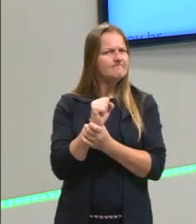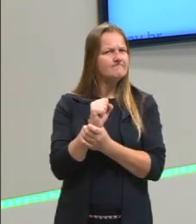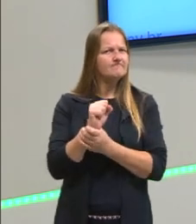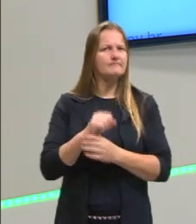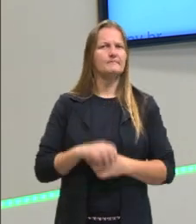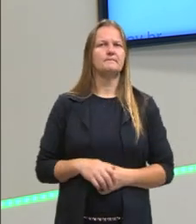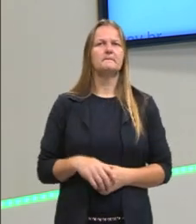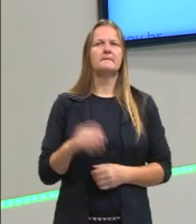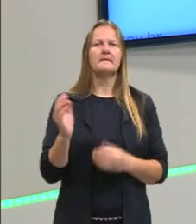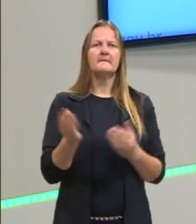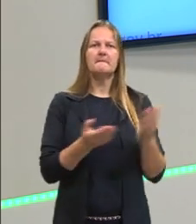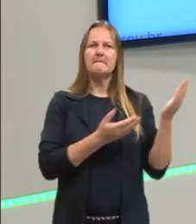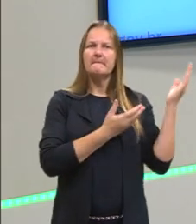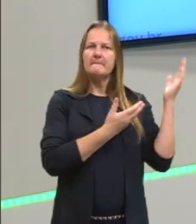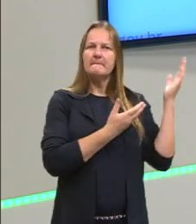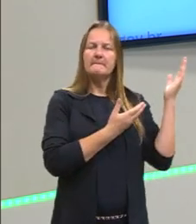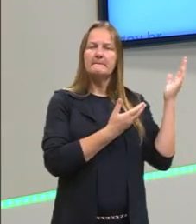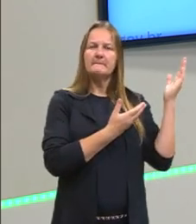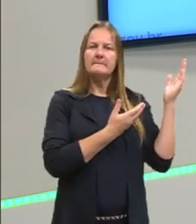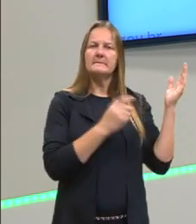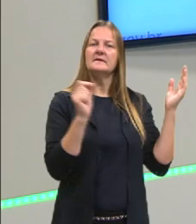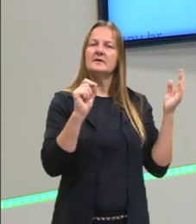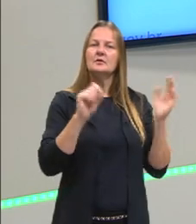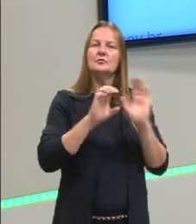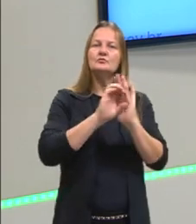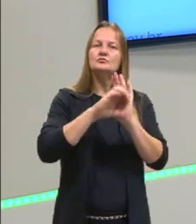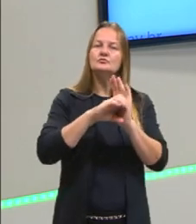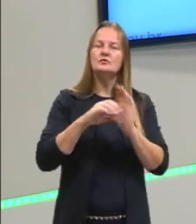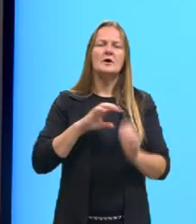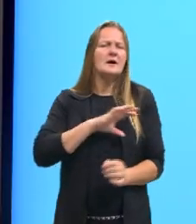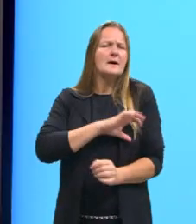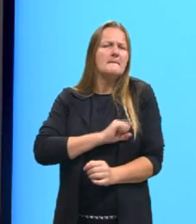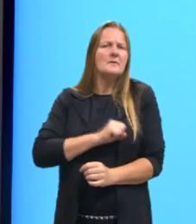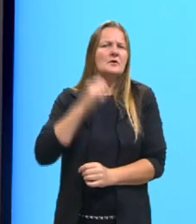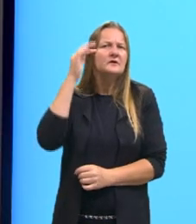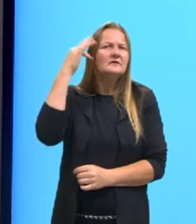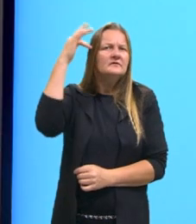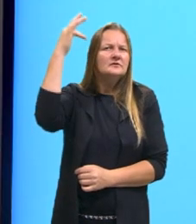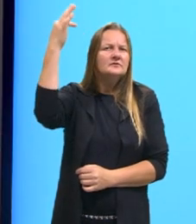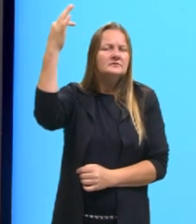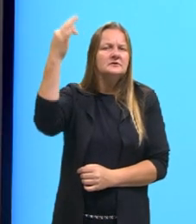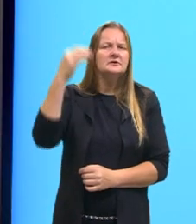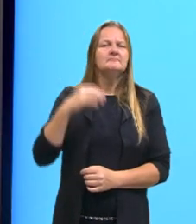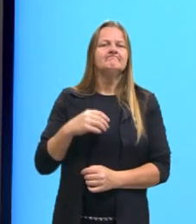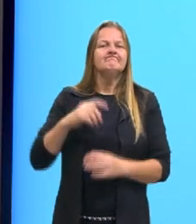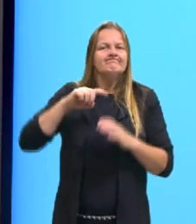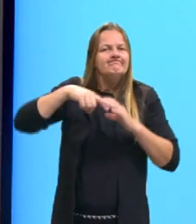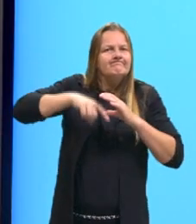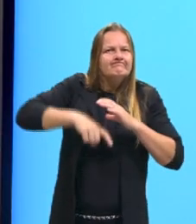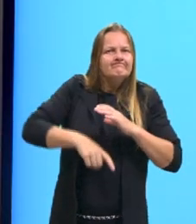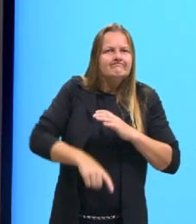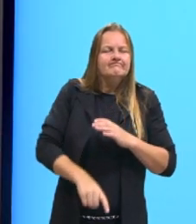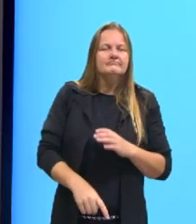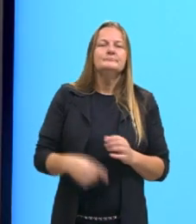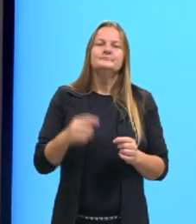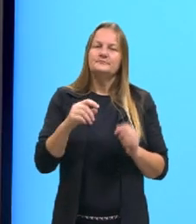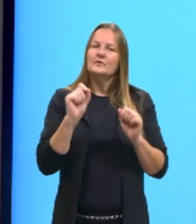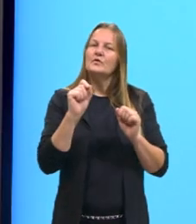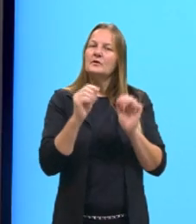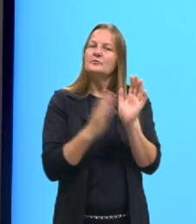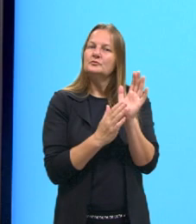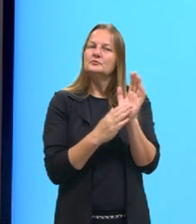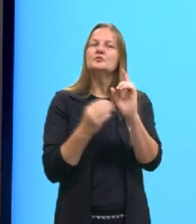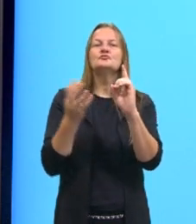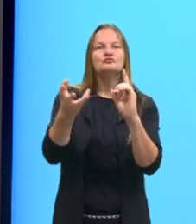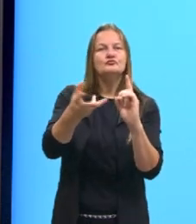que é a filosofia, ou amor à filosofia. Chegar a um conhecimento mais seguro. Então o que ele propõe? Através da